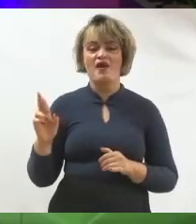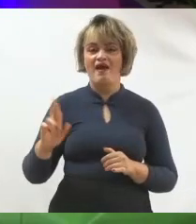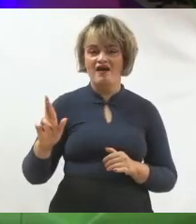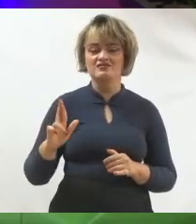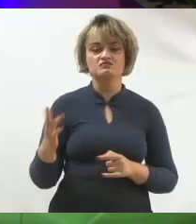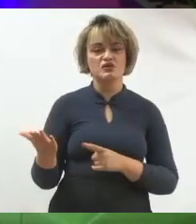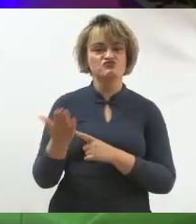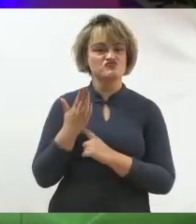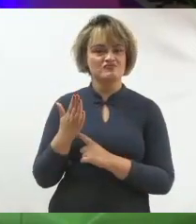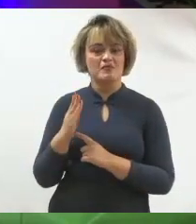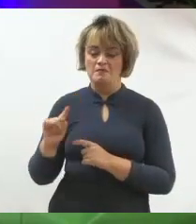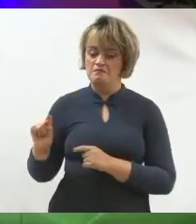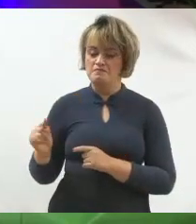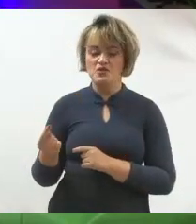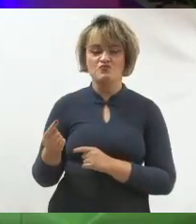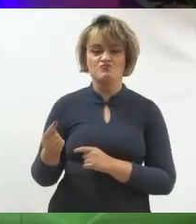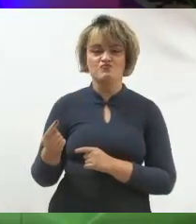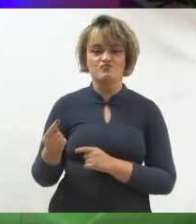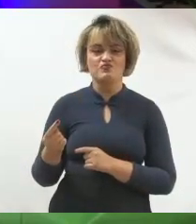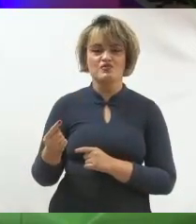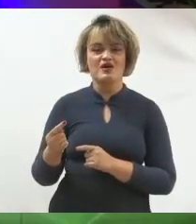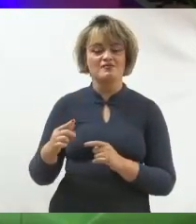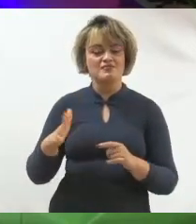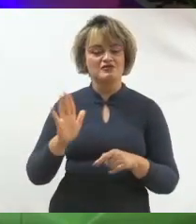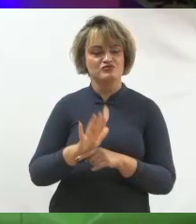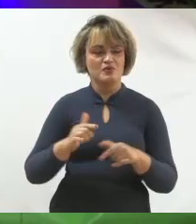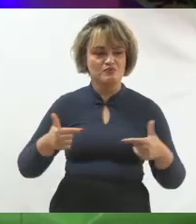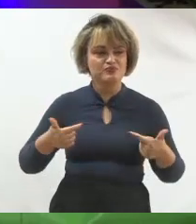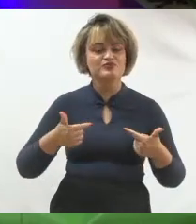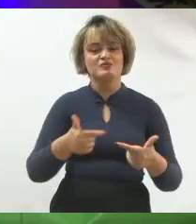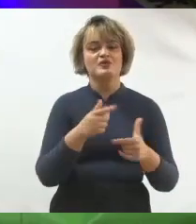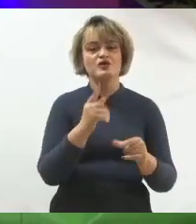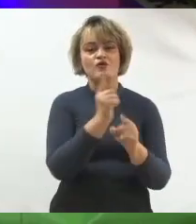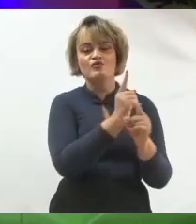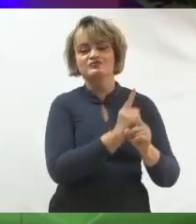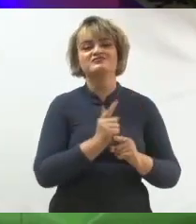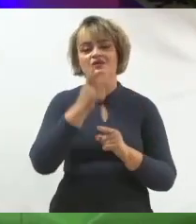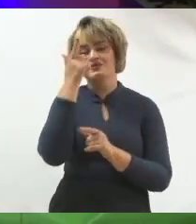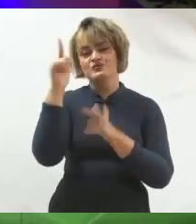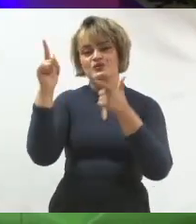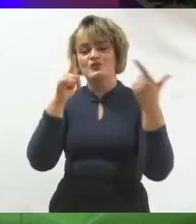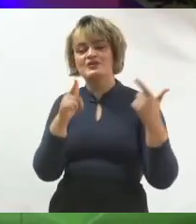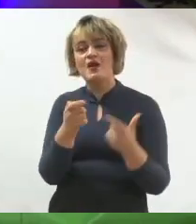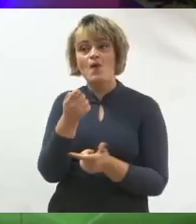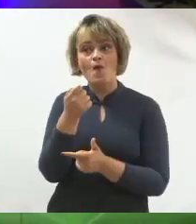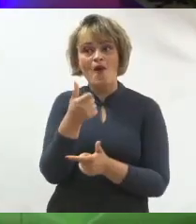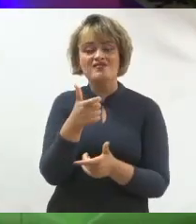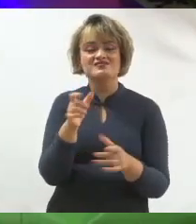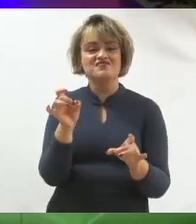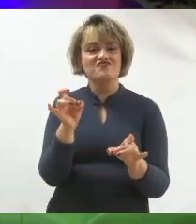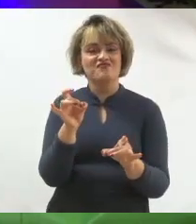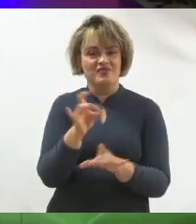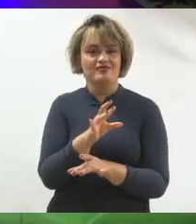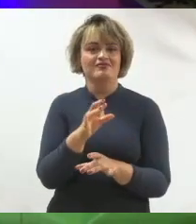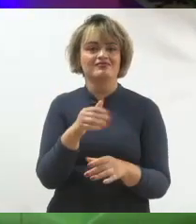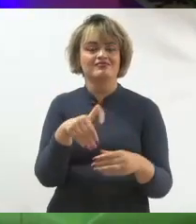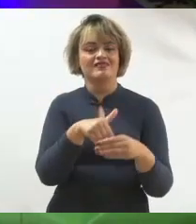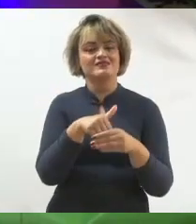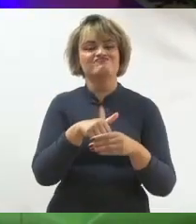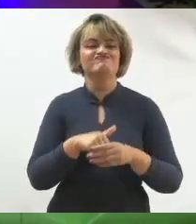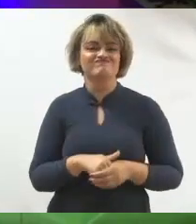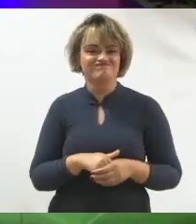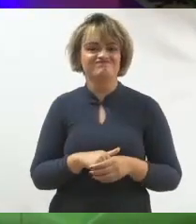fez a diferença, porque esses mil reais depois virou impulsionamento para falar com as pessoas de um bairro na última semana para gravar o número do candidato.